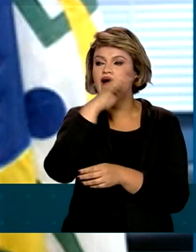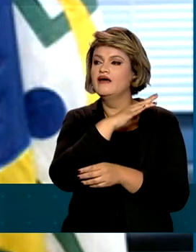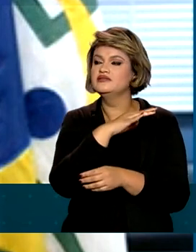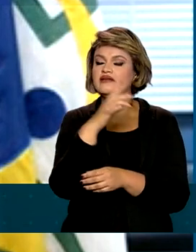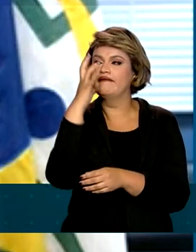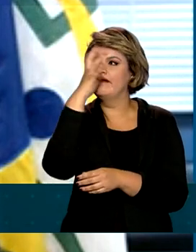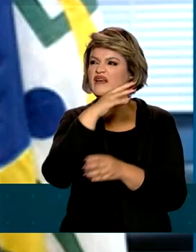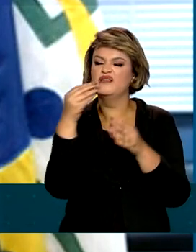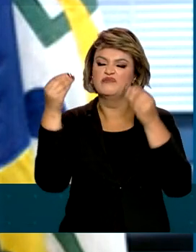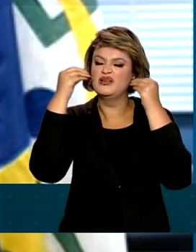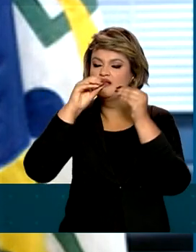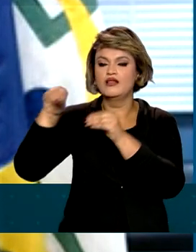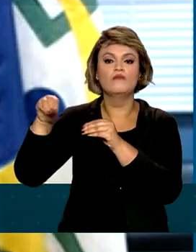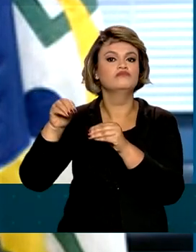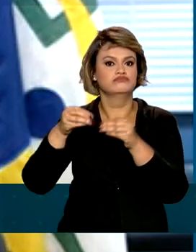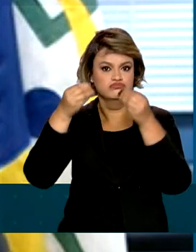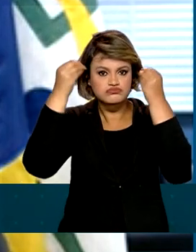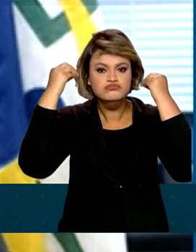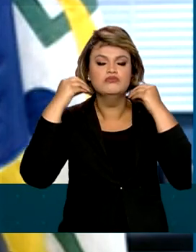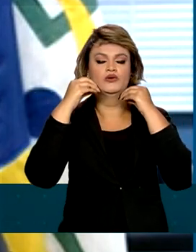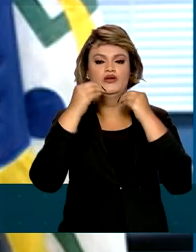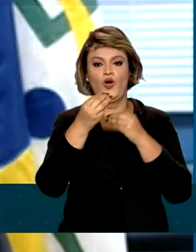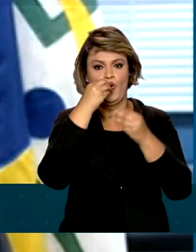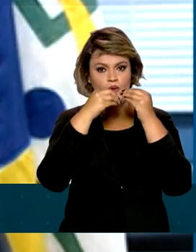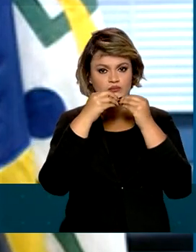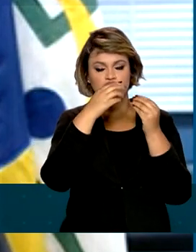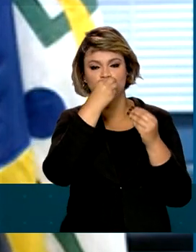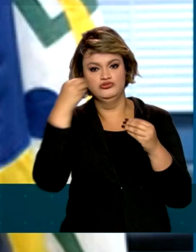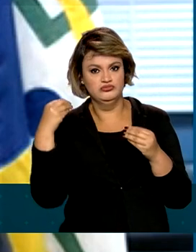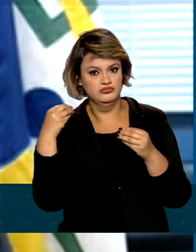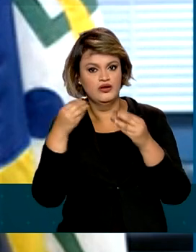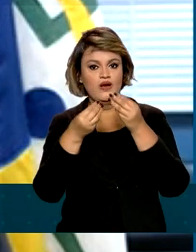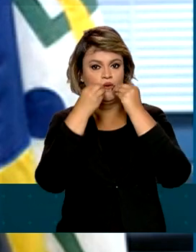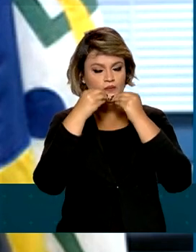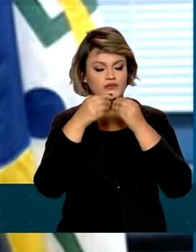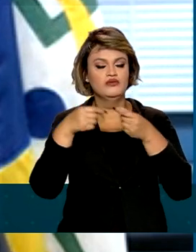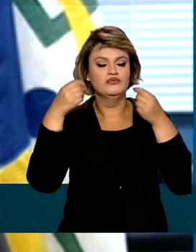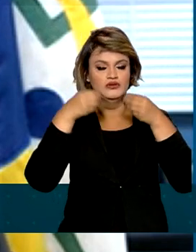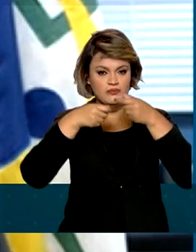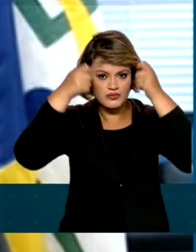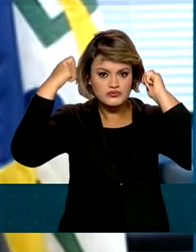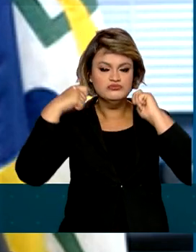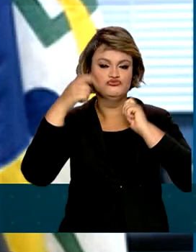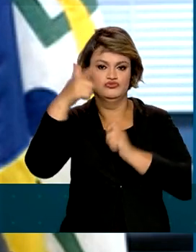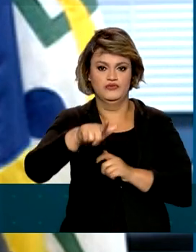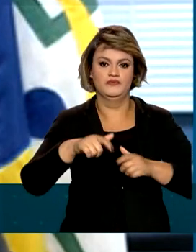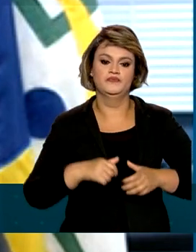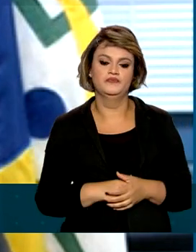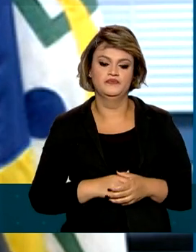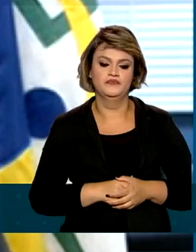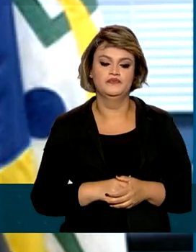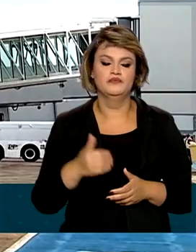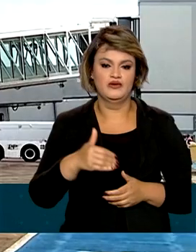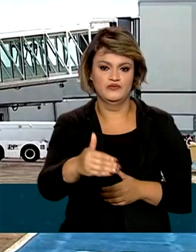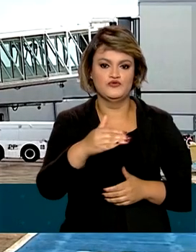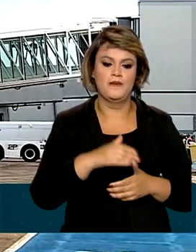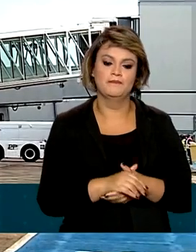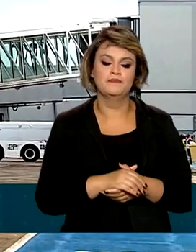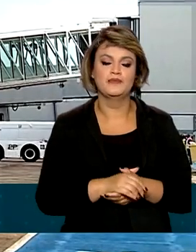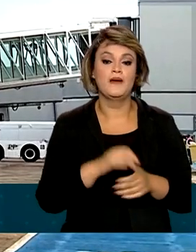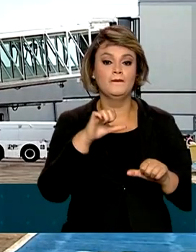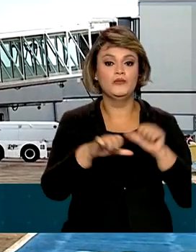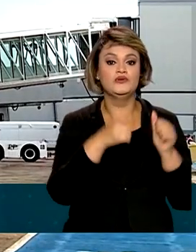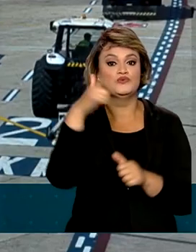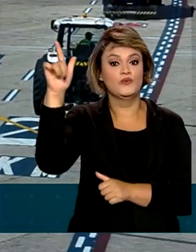desejem mais colocar a máscara, sejam motivados a colocar a máscara para o transcurso do restante da viagem. Outra